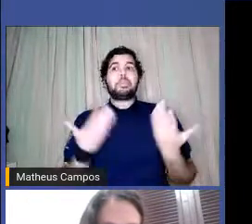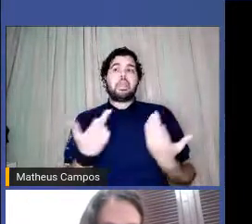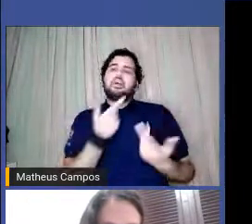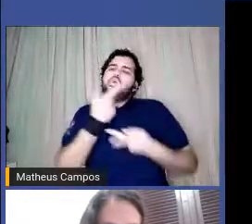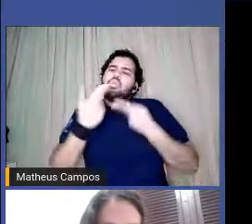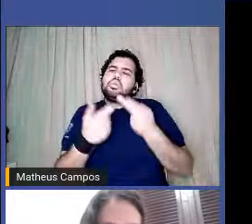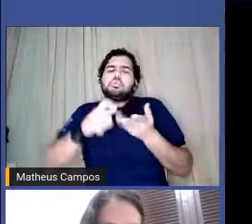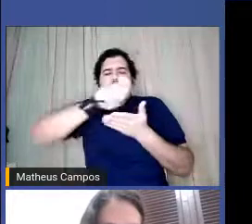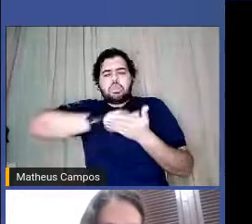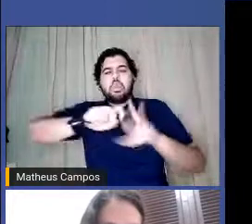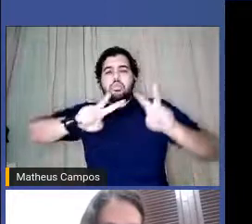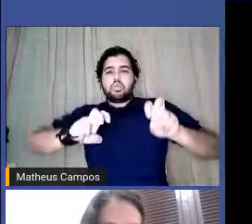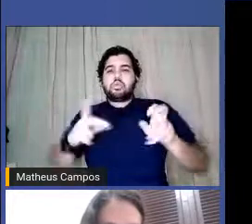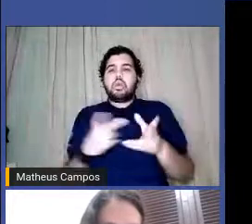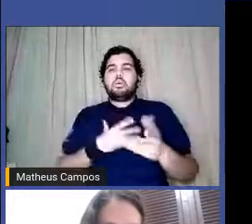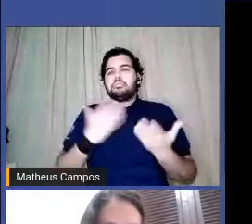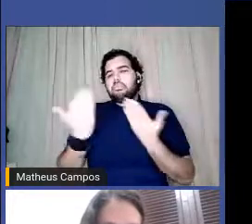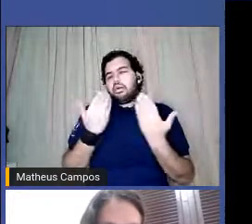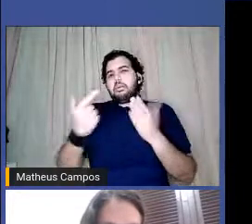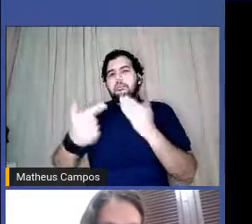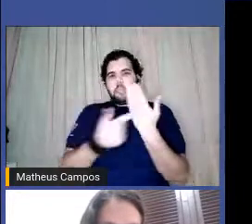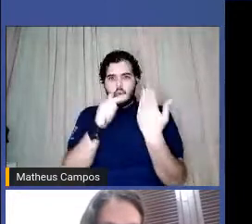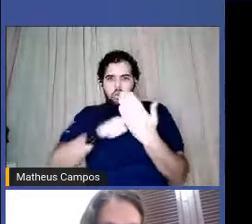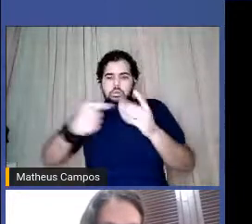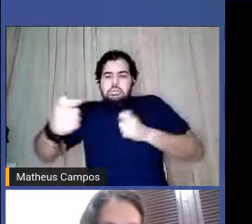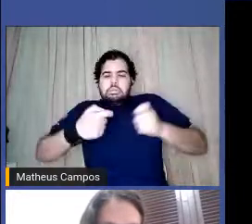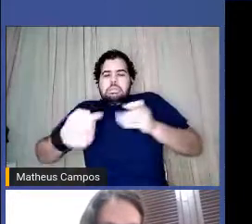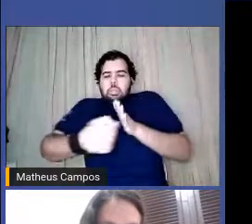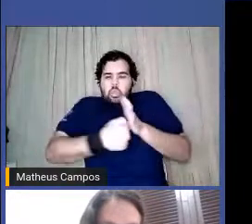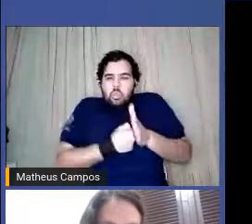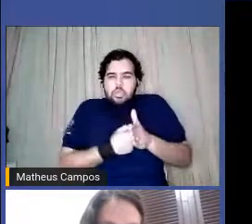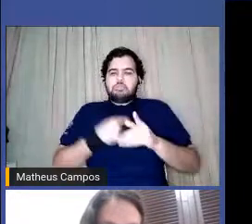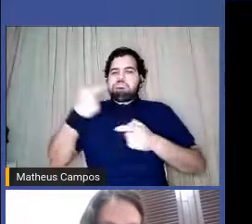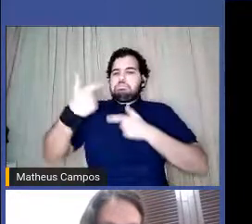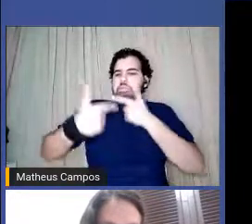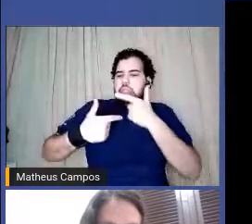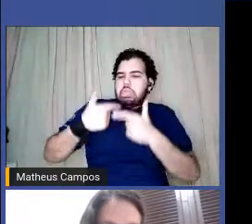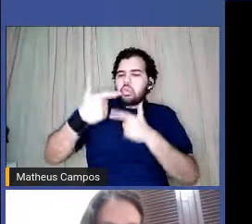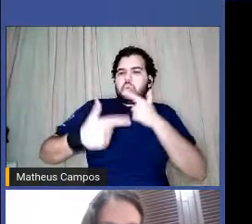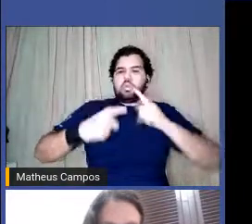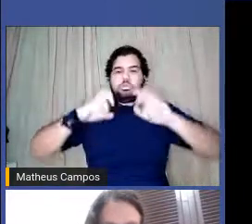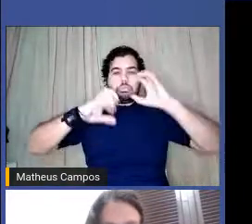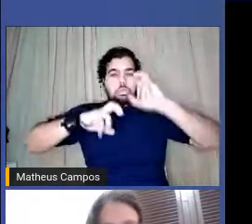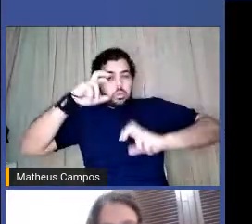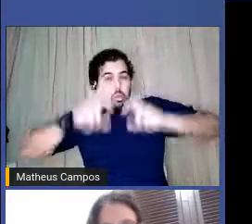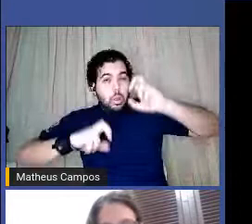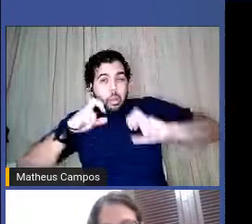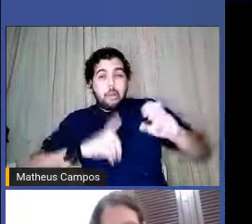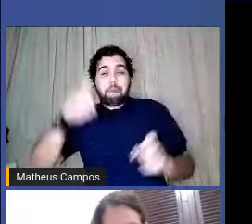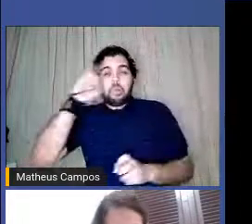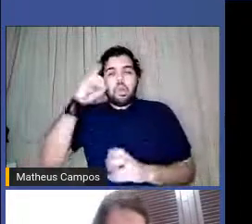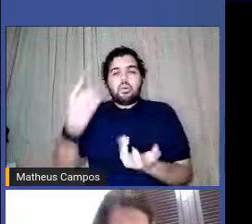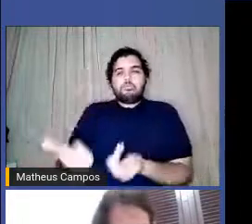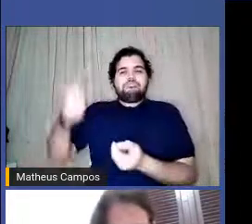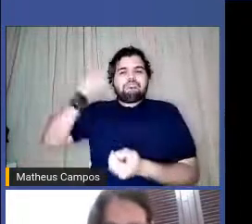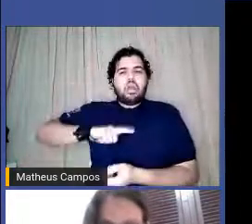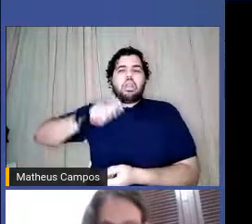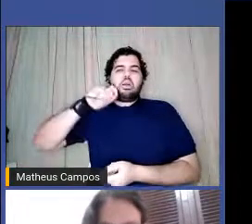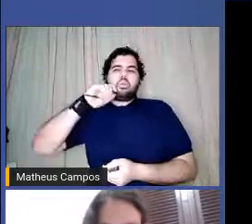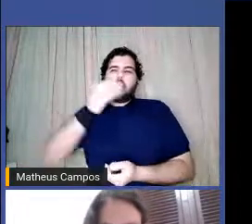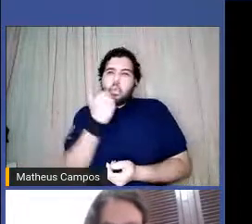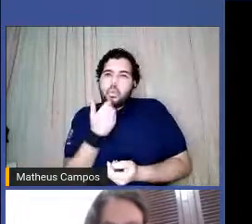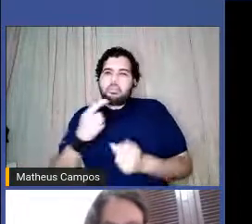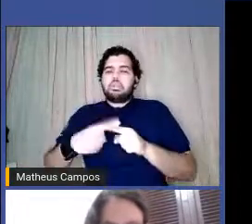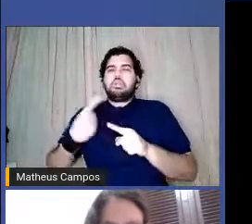minha guerra interna, sobre a batalha diária para conseguir o pão, mesmo esse pão sendo amassado nas minhas